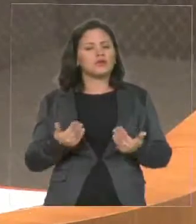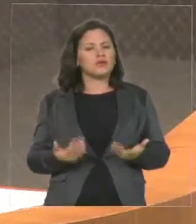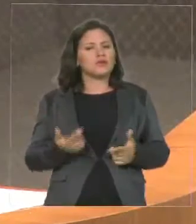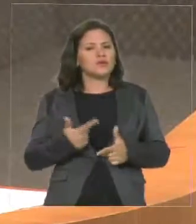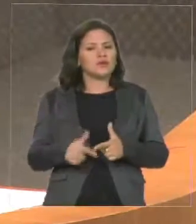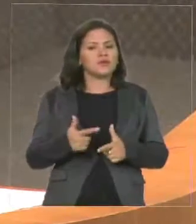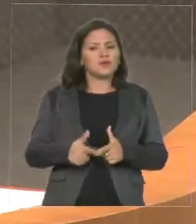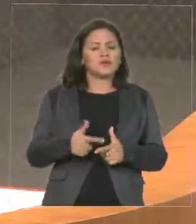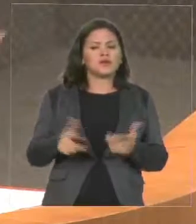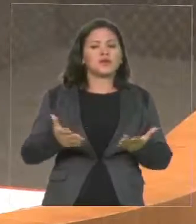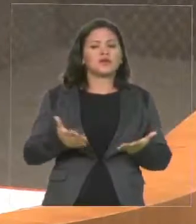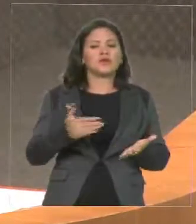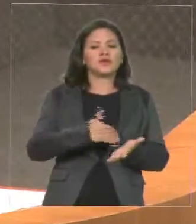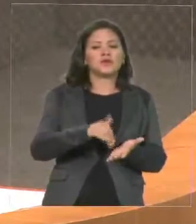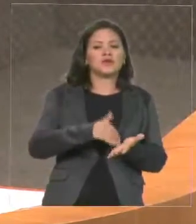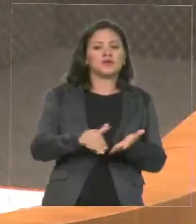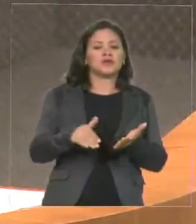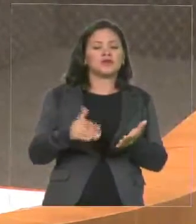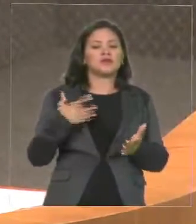hoje, enfrenta para administrar